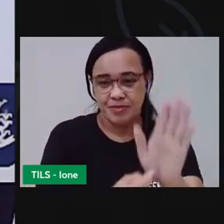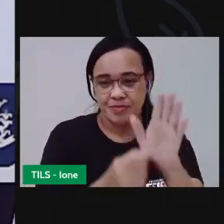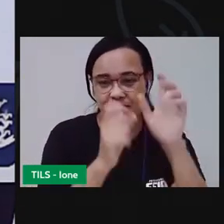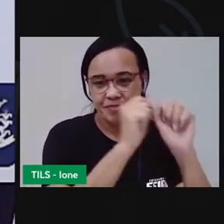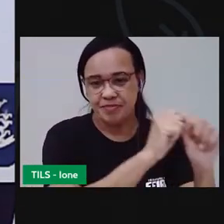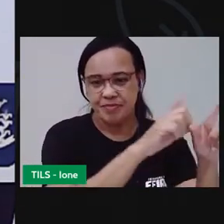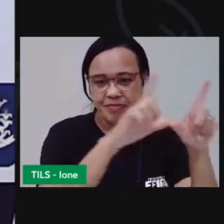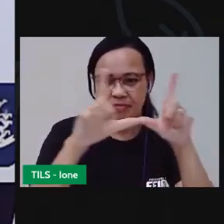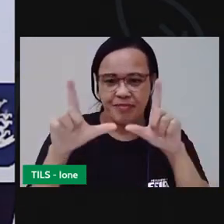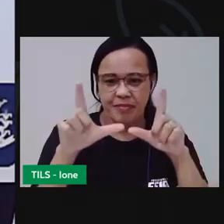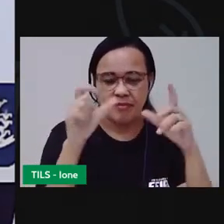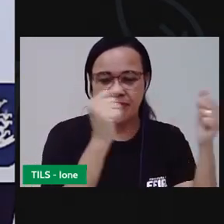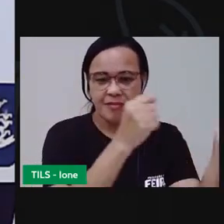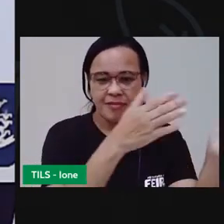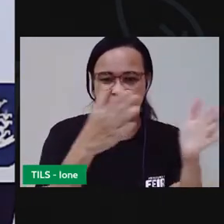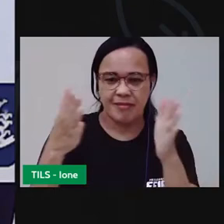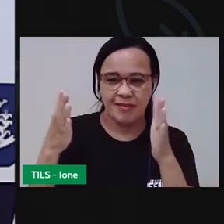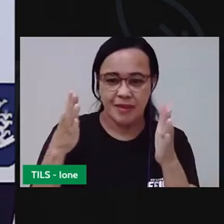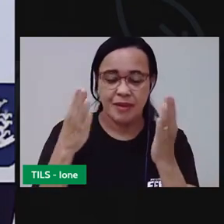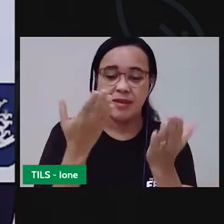apresentação que eu preparei para essa aula.